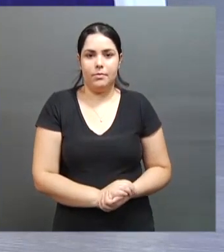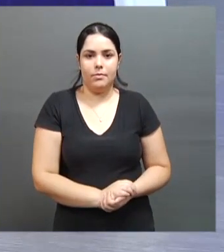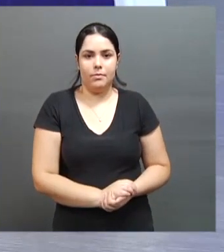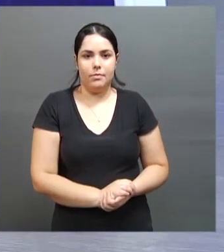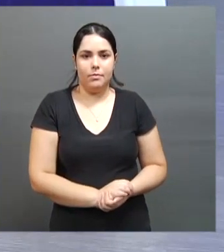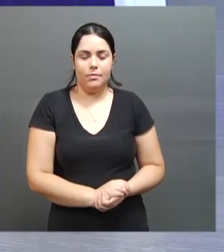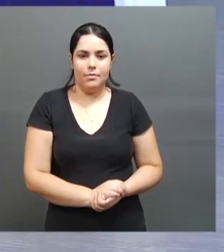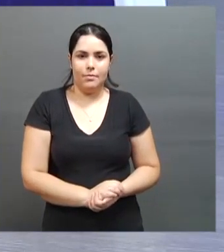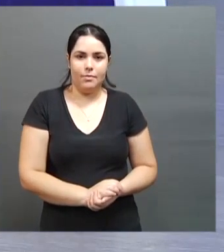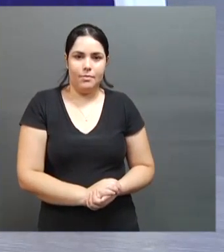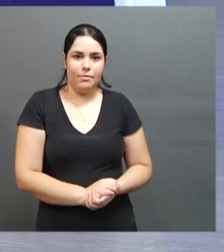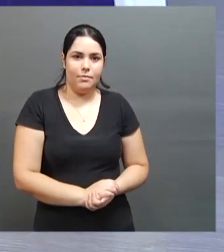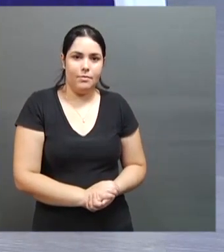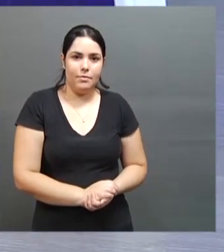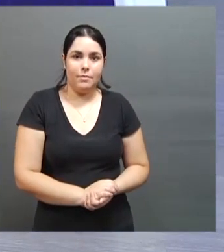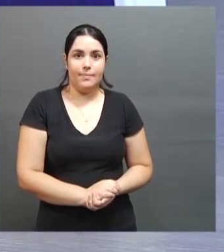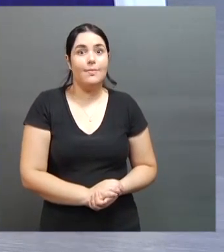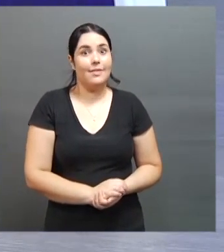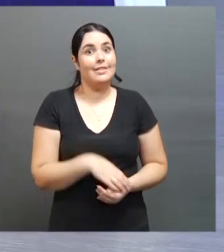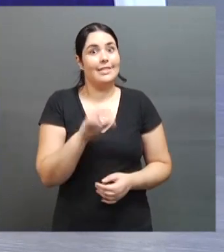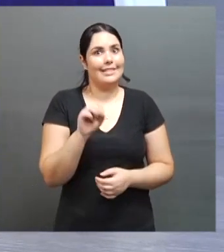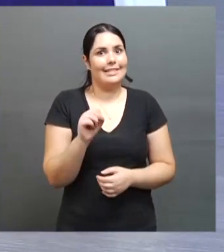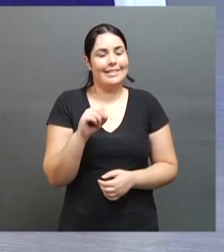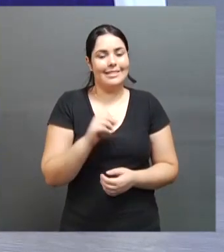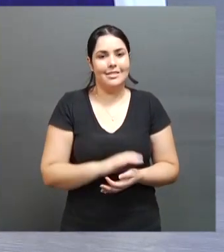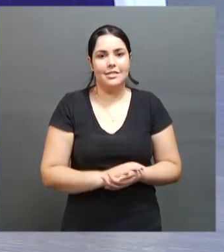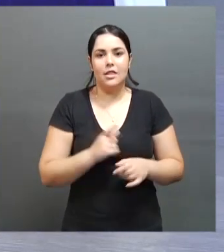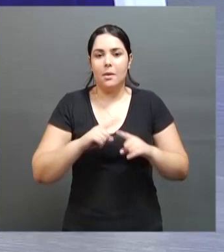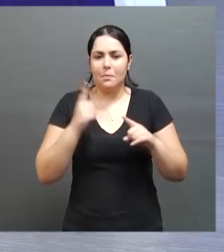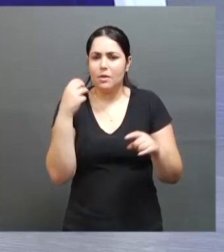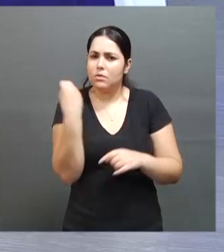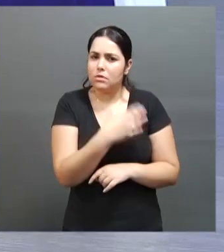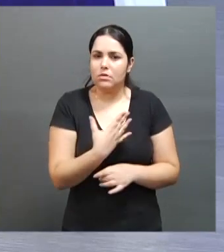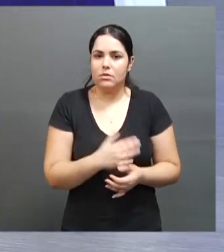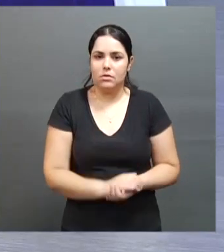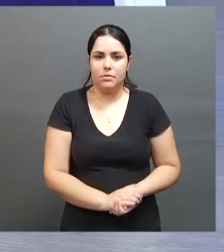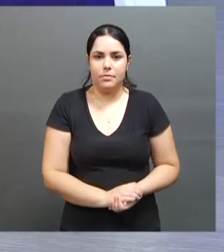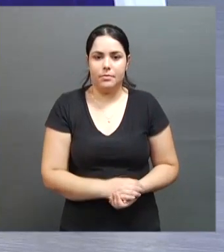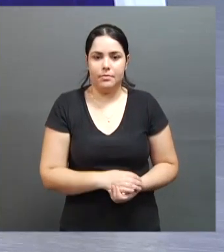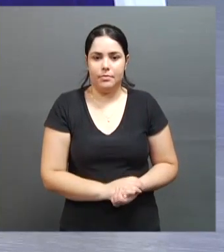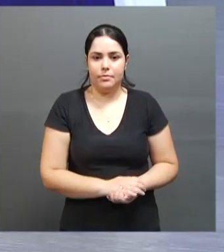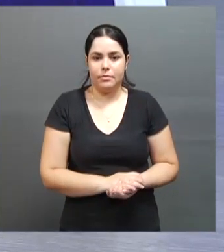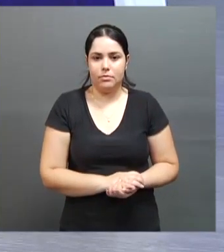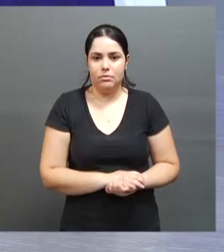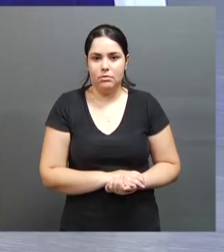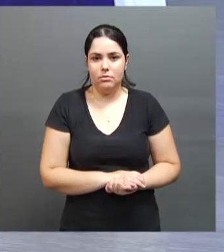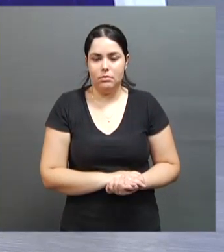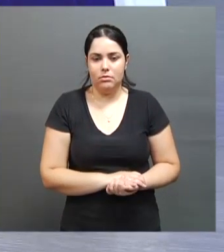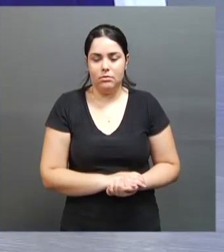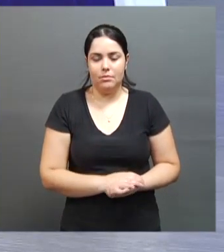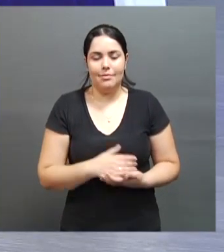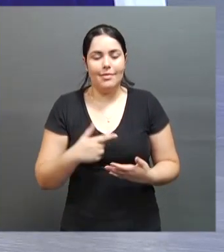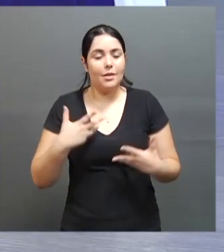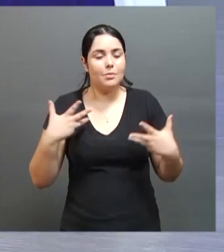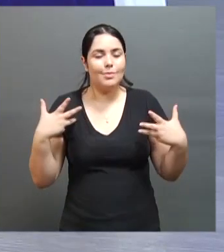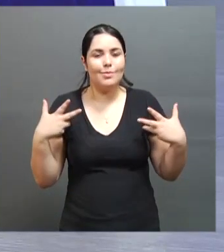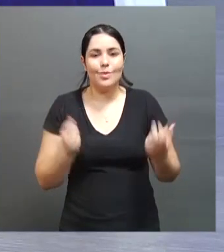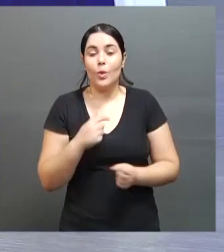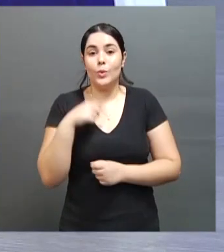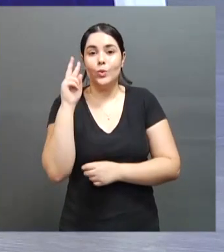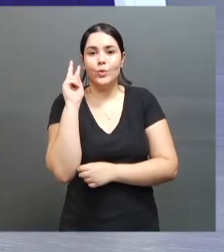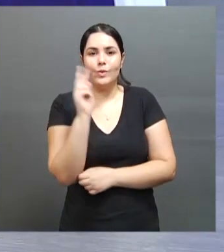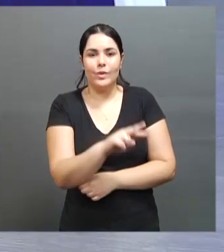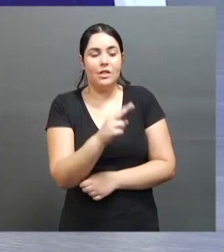jovens? Pesa um pouco, mas é muito bom, ao mesmo tempo, né, como ele falou. É maravilhoso a gente ver o